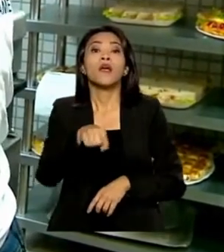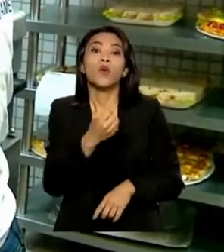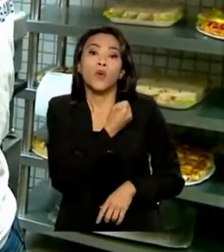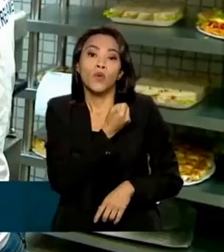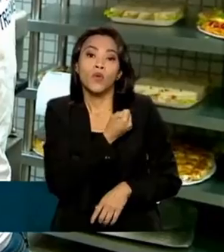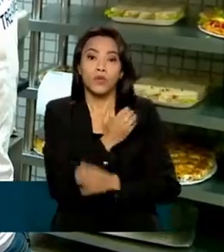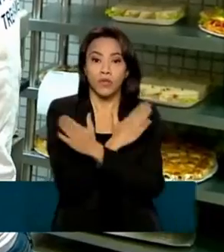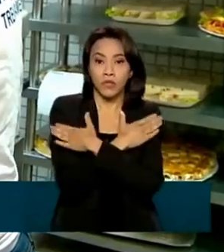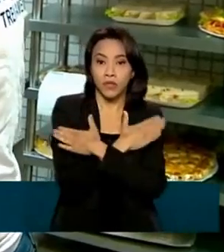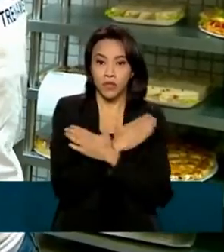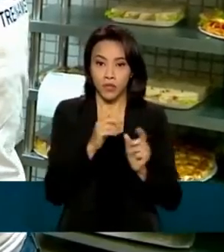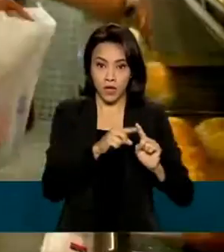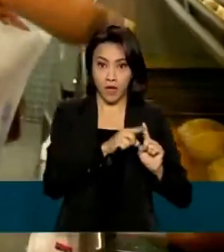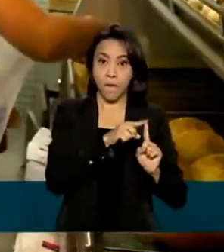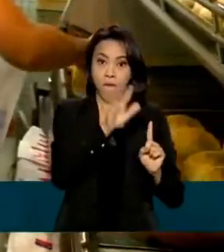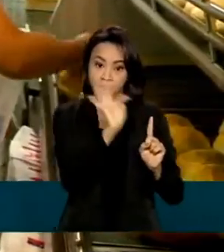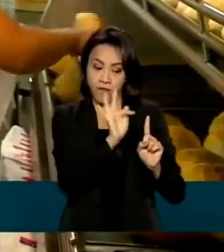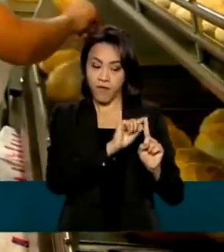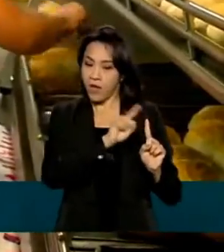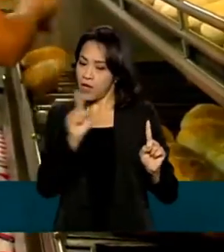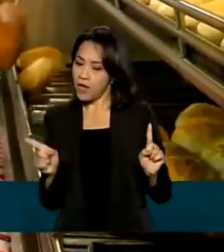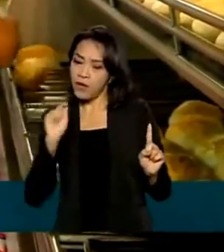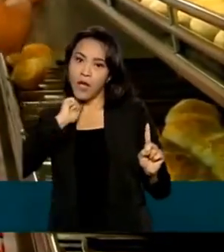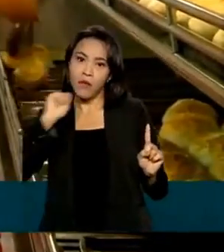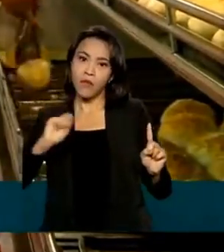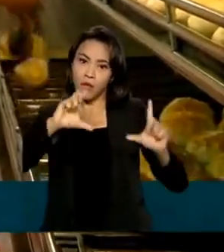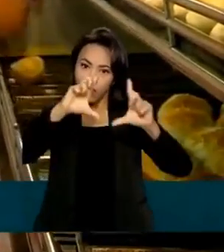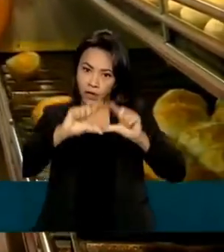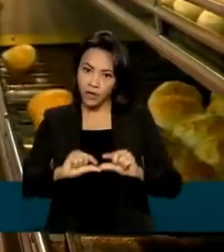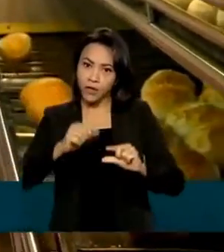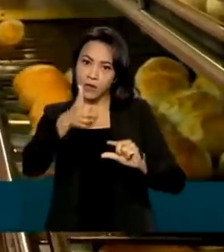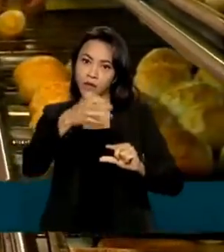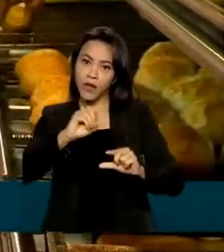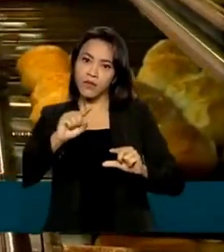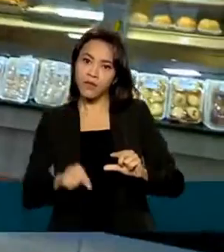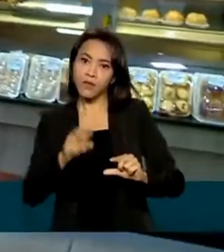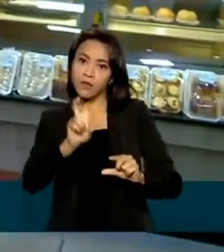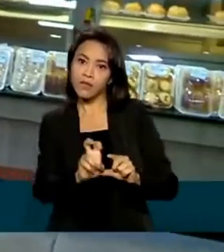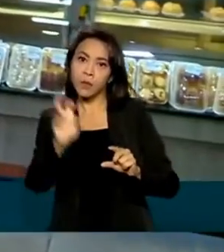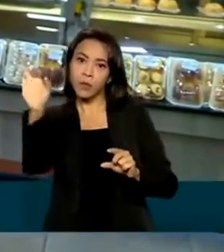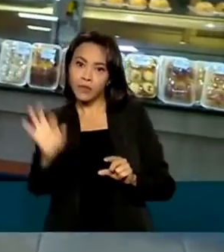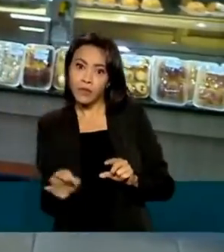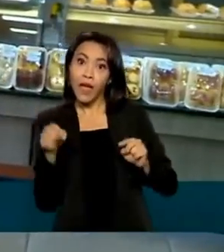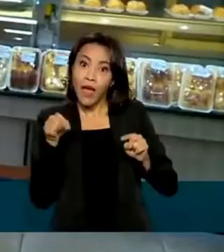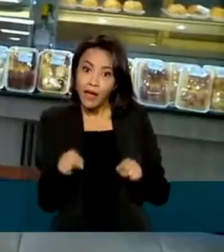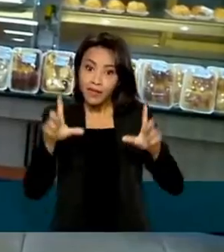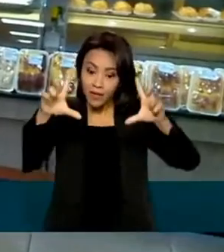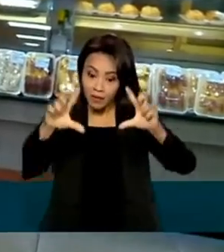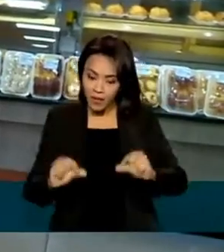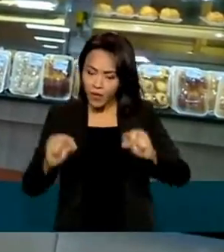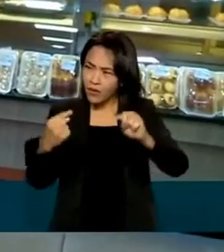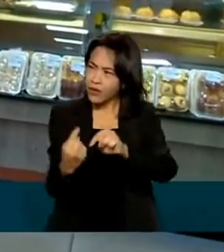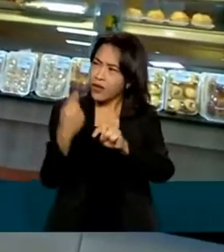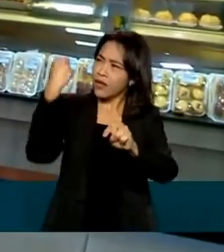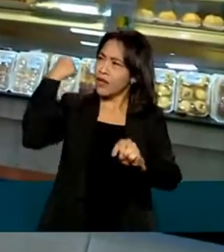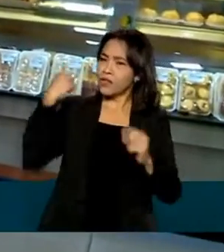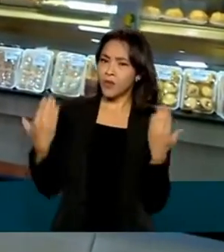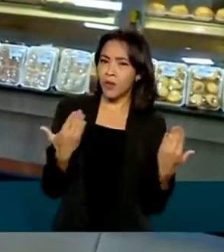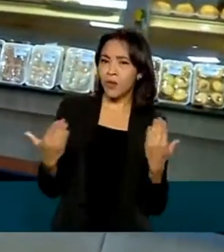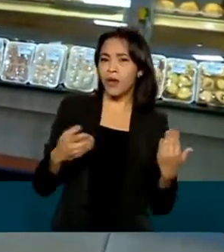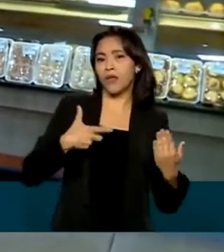país entre fevereiro e abril recuou para 10,5%, a menor para o período desde 2015.